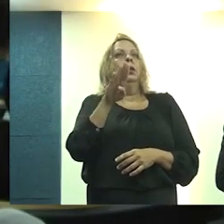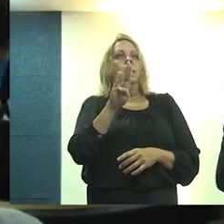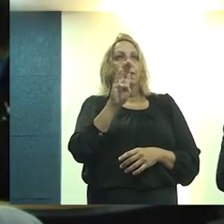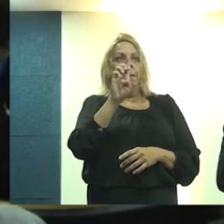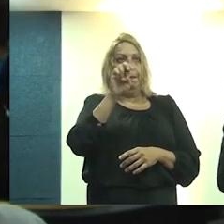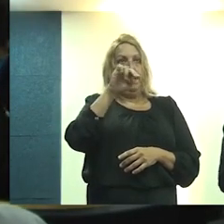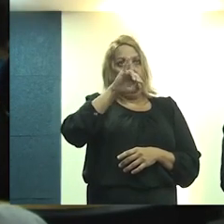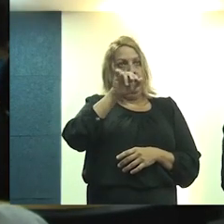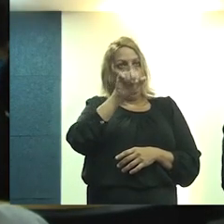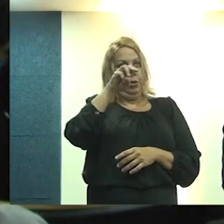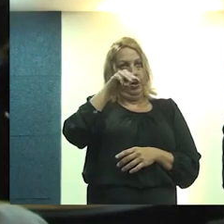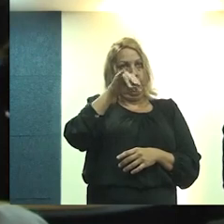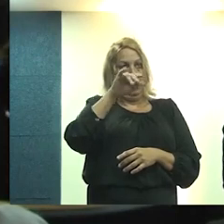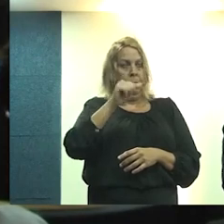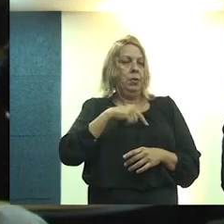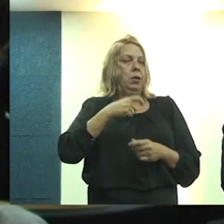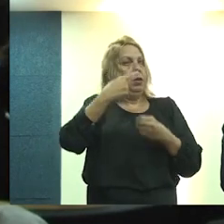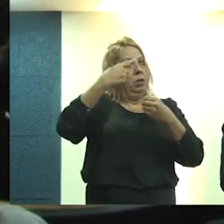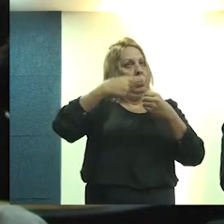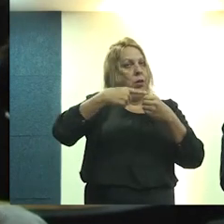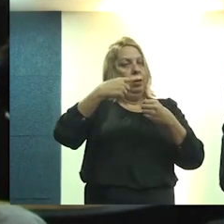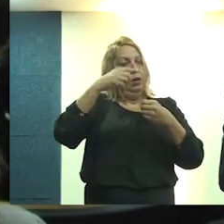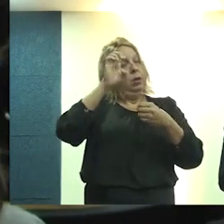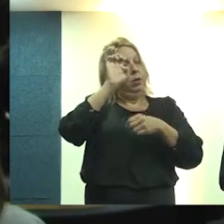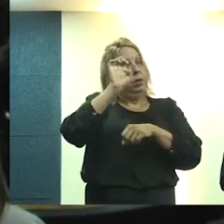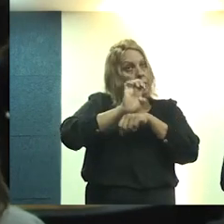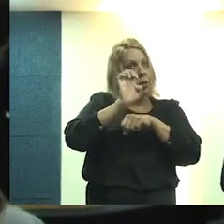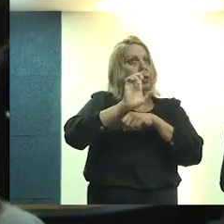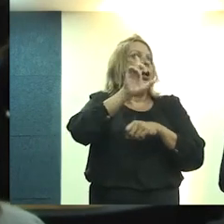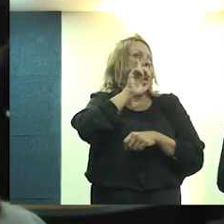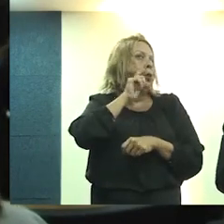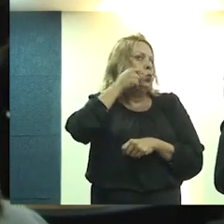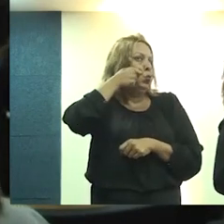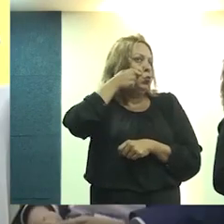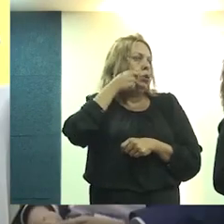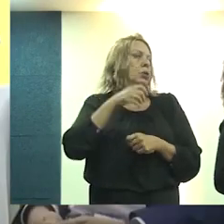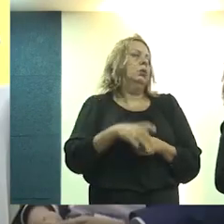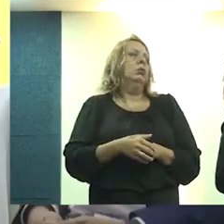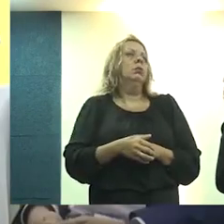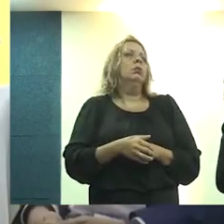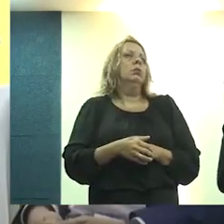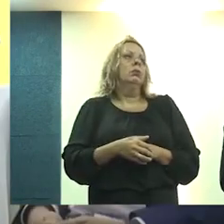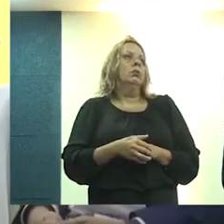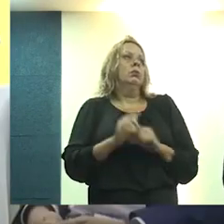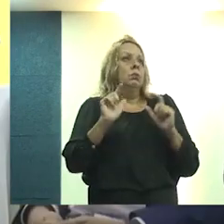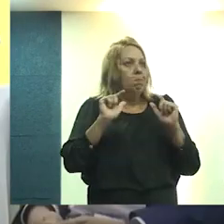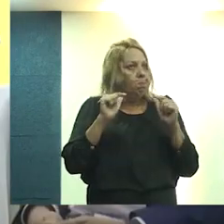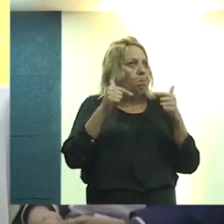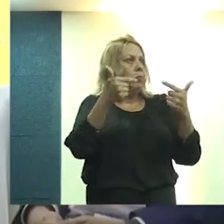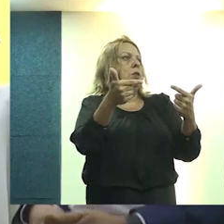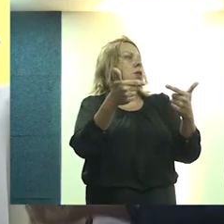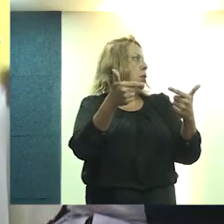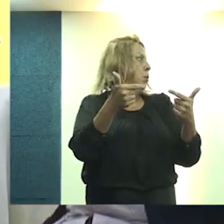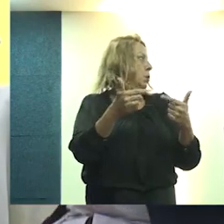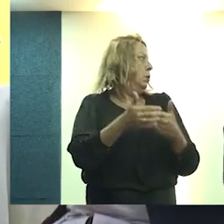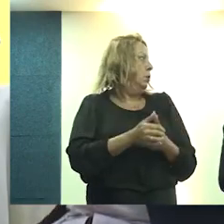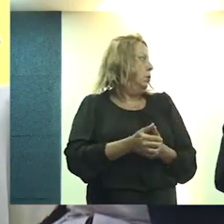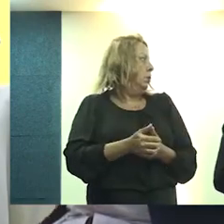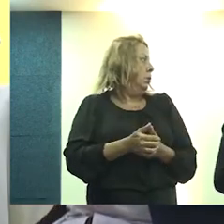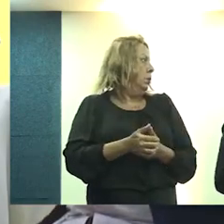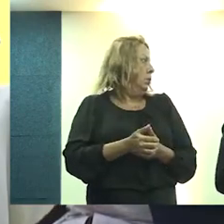Alagoas, que produziu algo que vencemos, não é, turma? Vencemos,